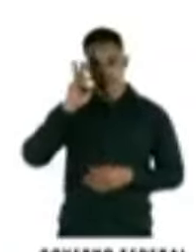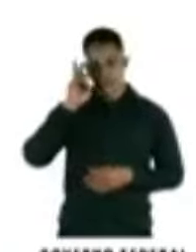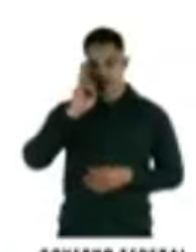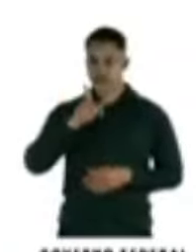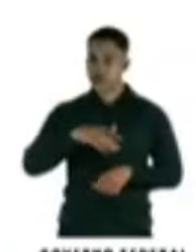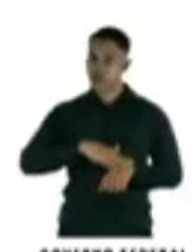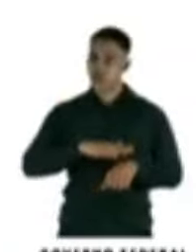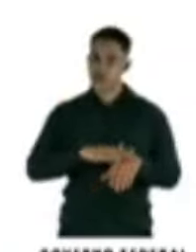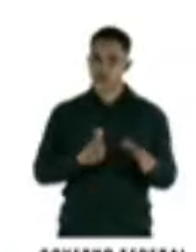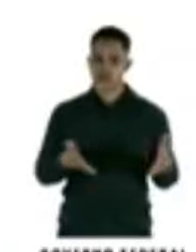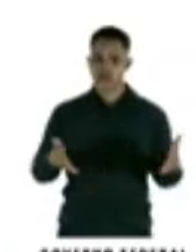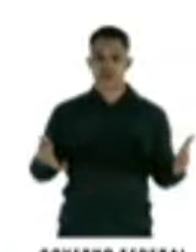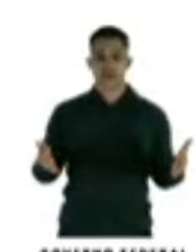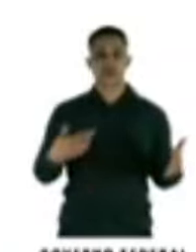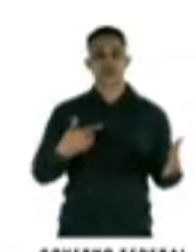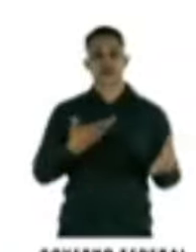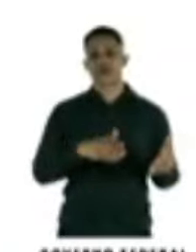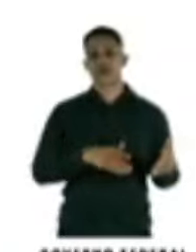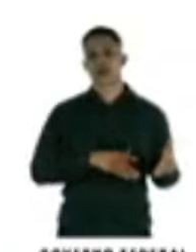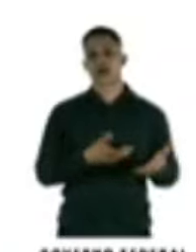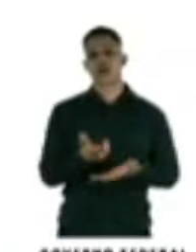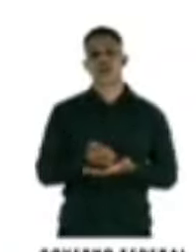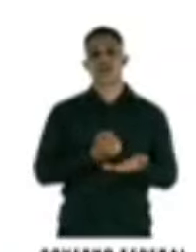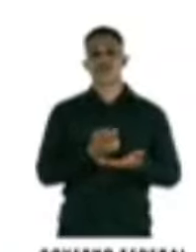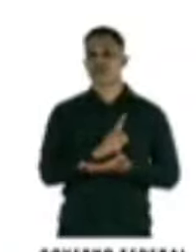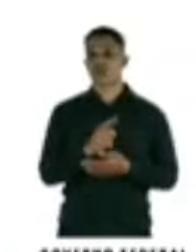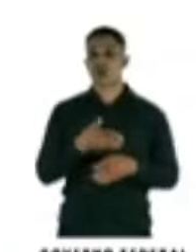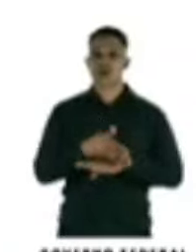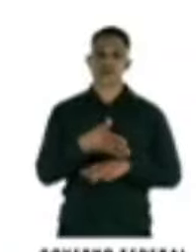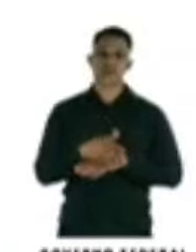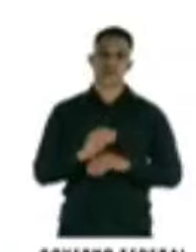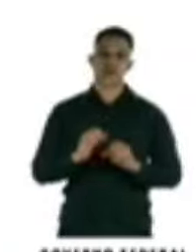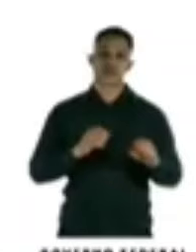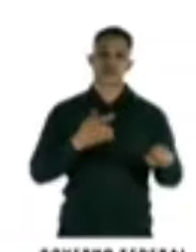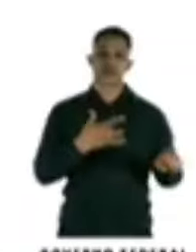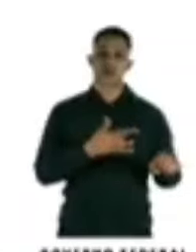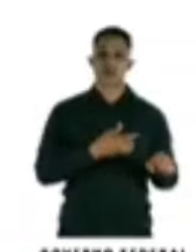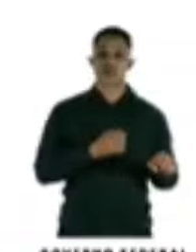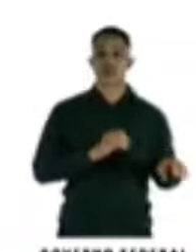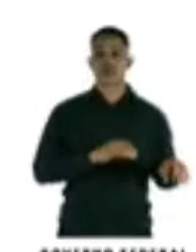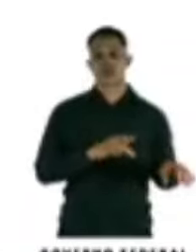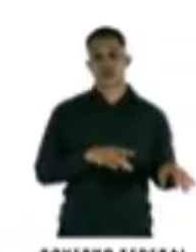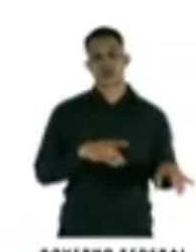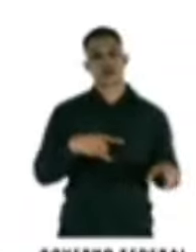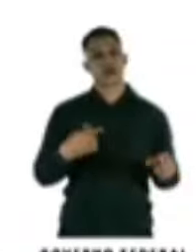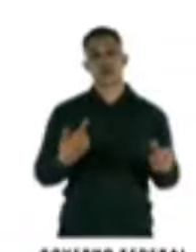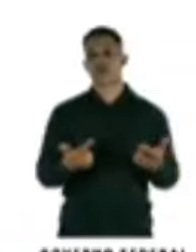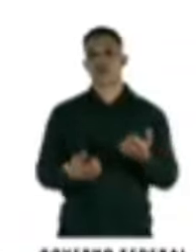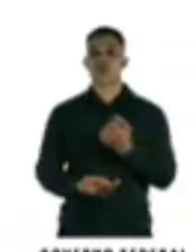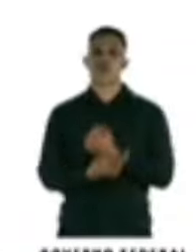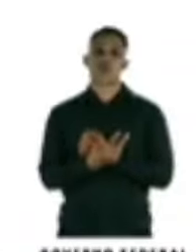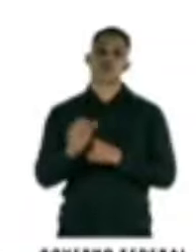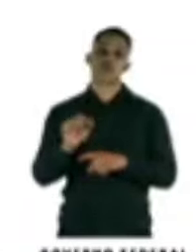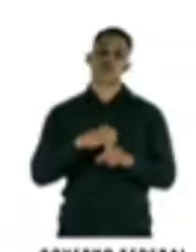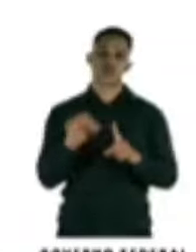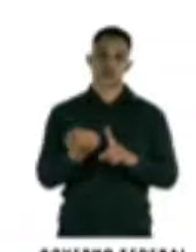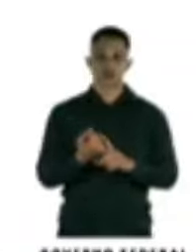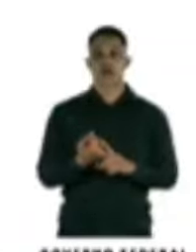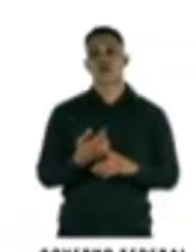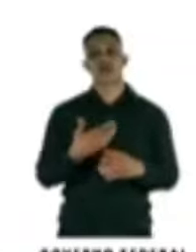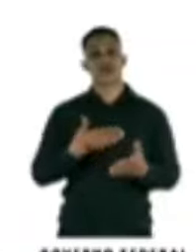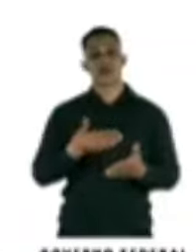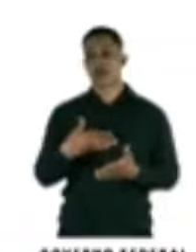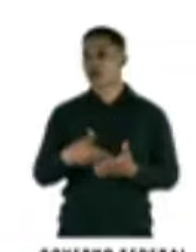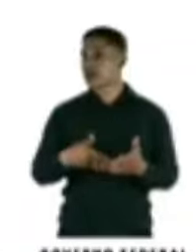nessa fase, né? Cancelar o benefício por não acesso à saúde e educação é o agravamento da desproteção social. Então, de fato, nós não